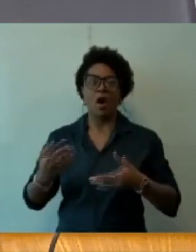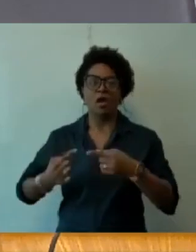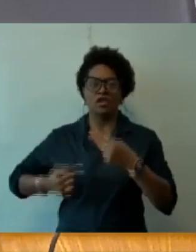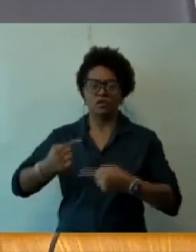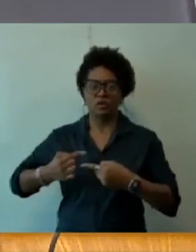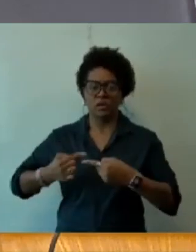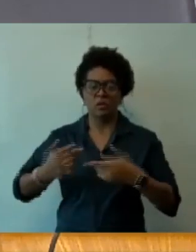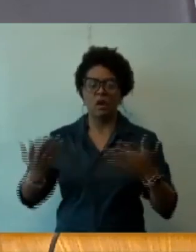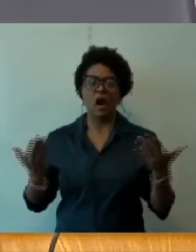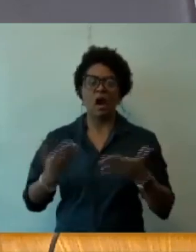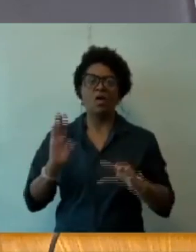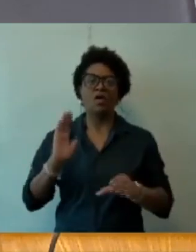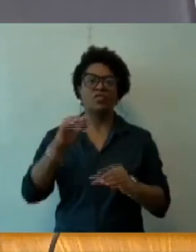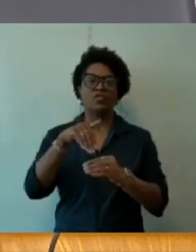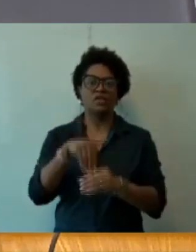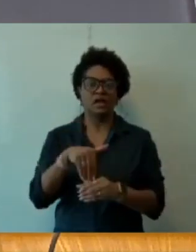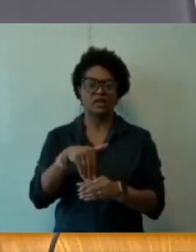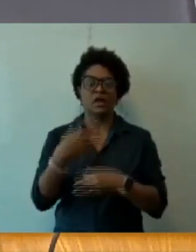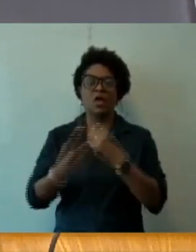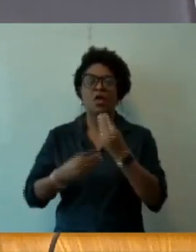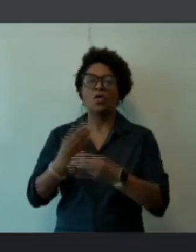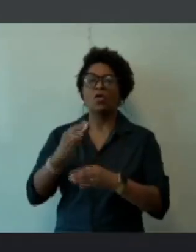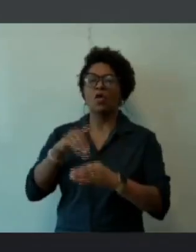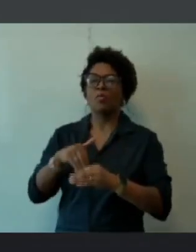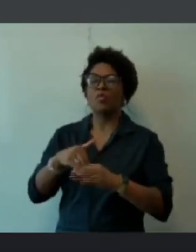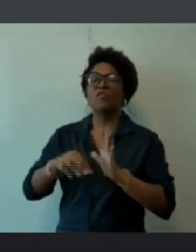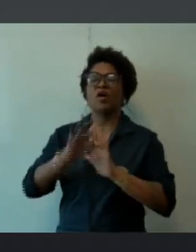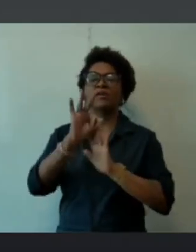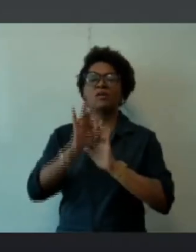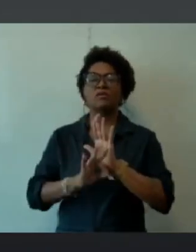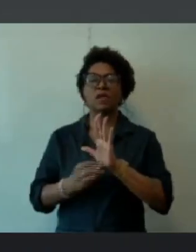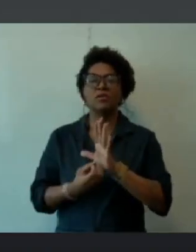Trago para a votação como vota a relatora Fernanda Pereira Altué.